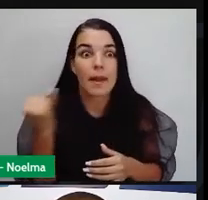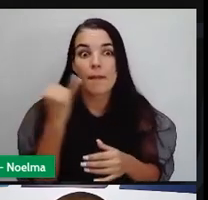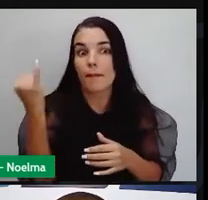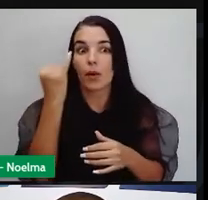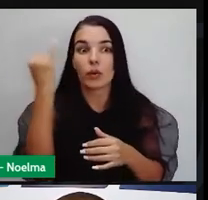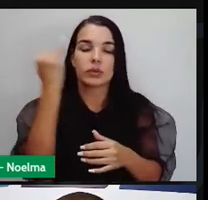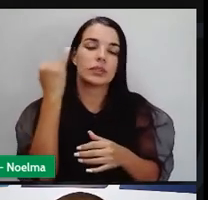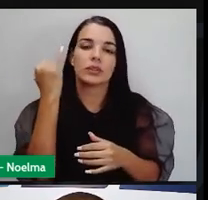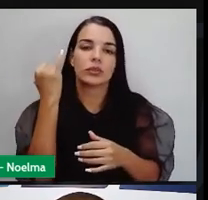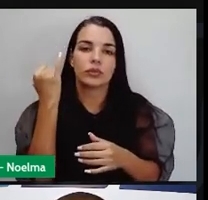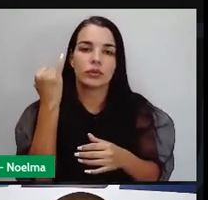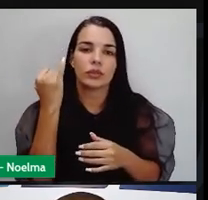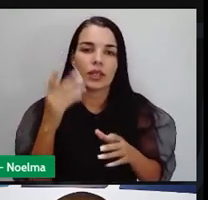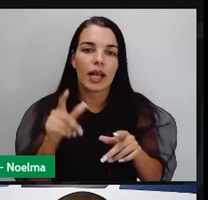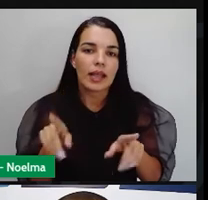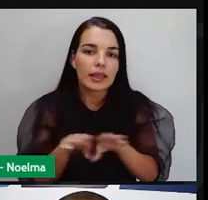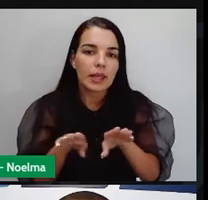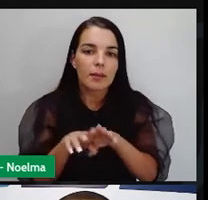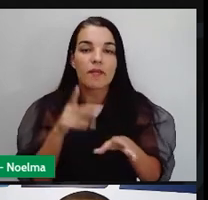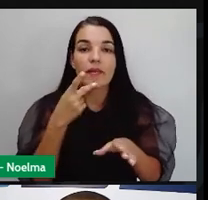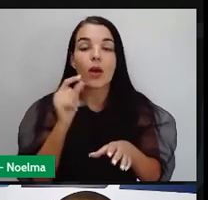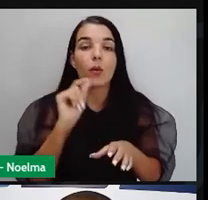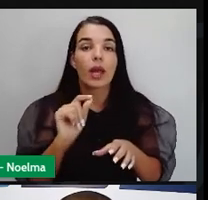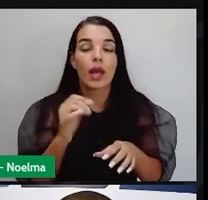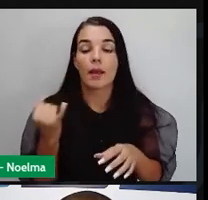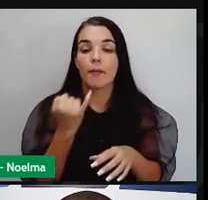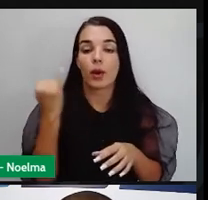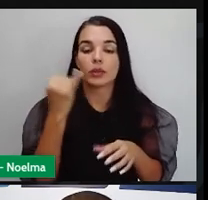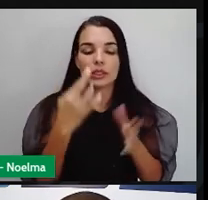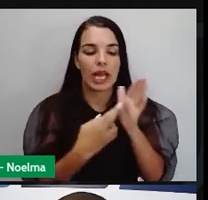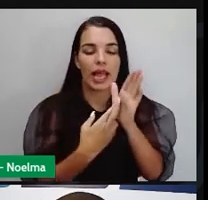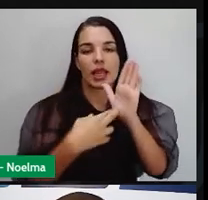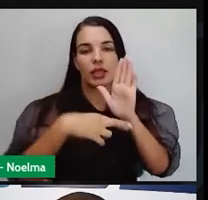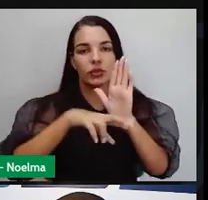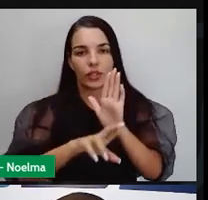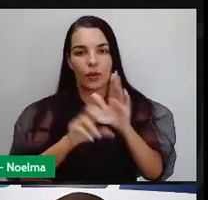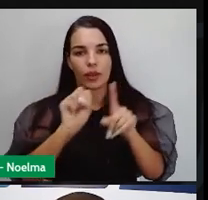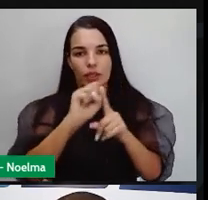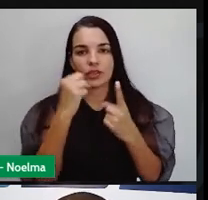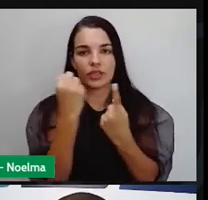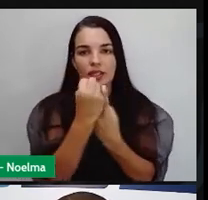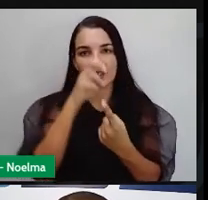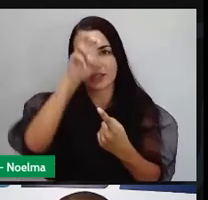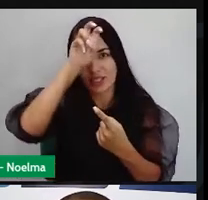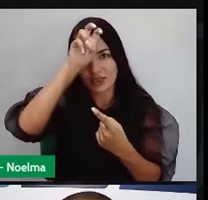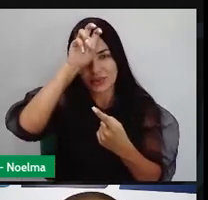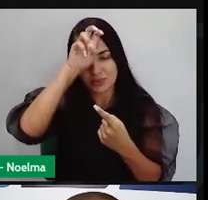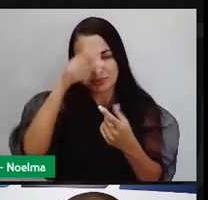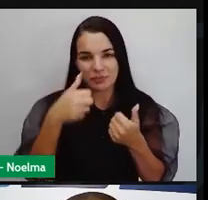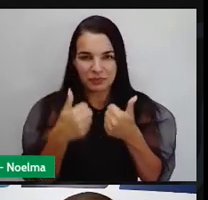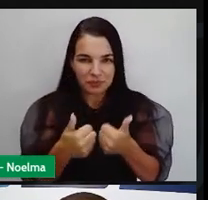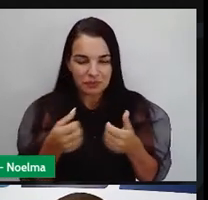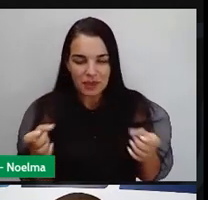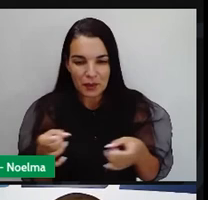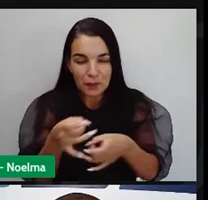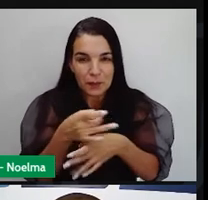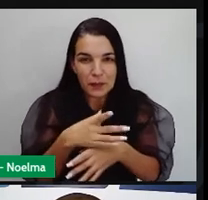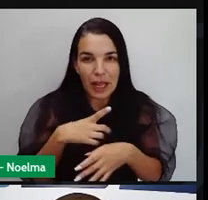falar também um pouco sobre a importância da religião na sociedade egípcia. Falei isso tudo. Está aí